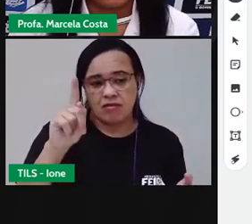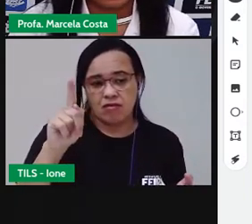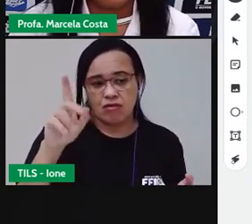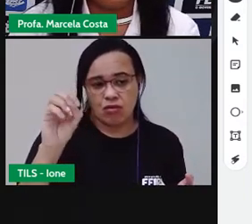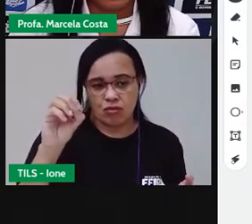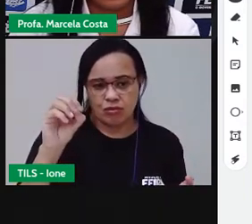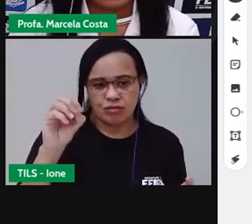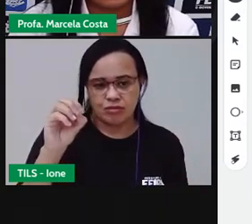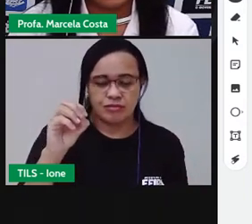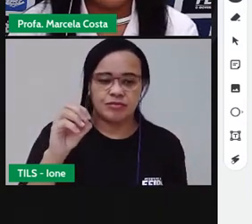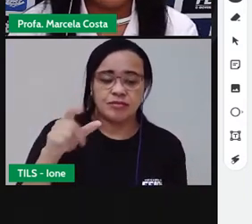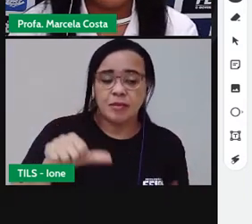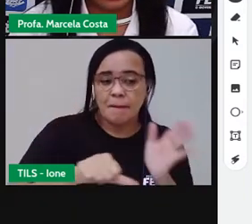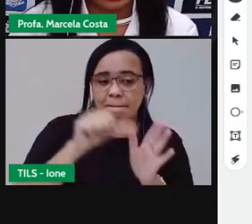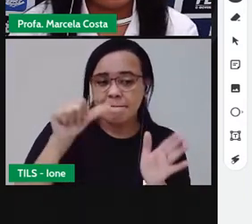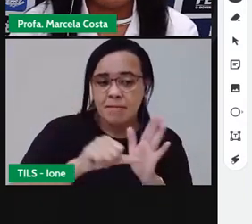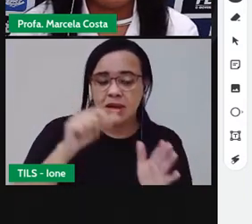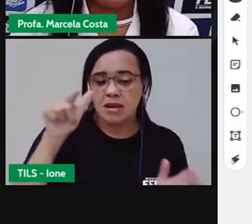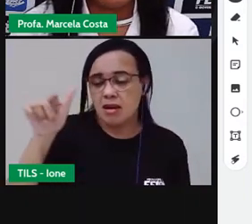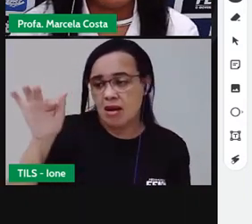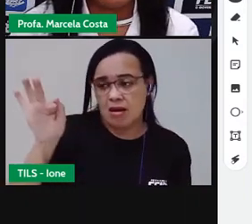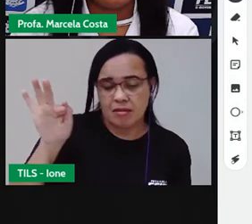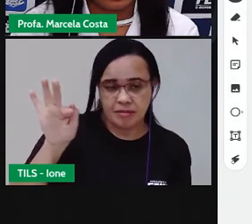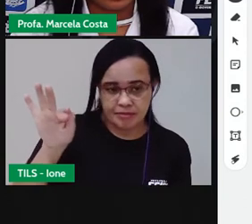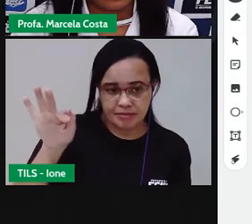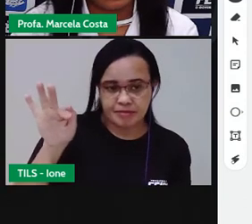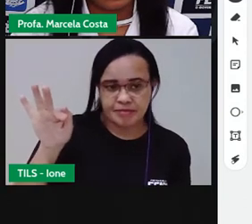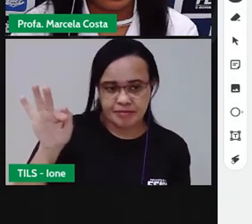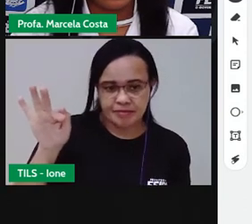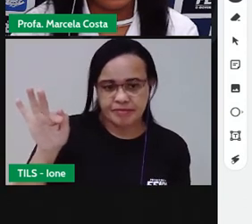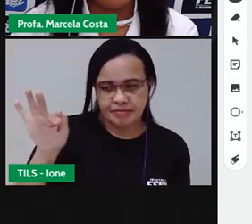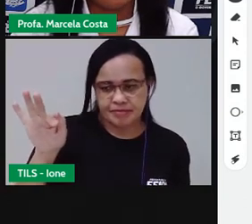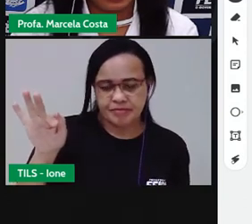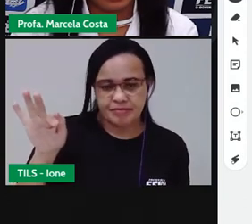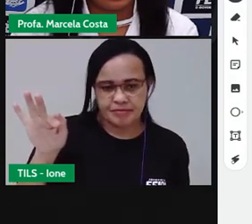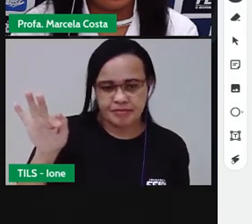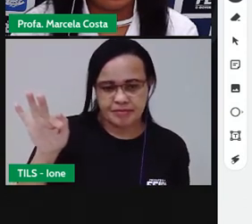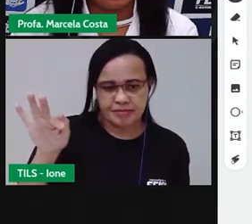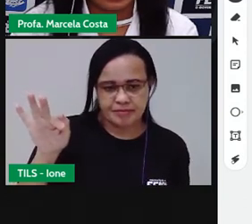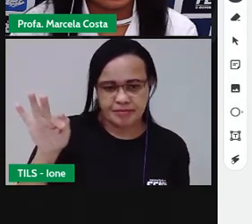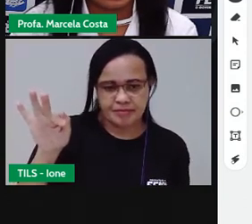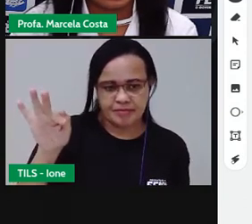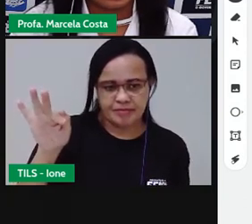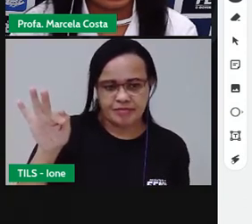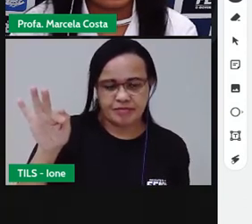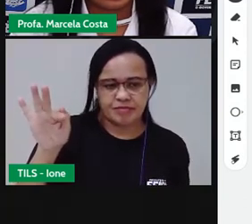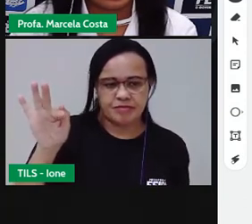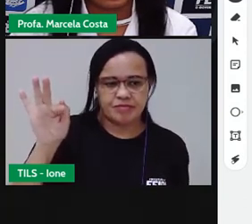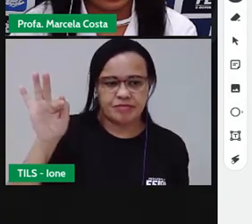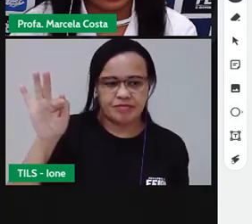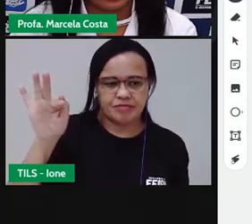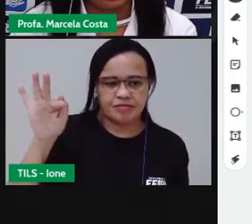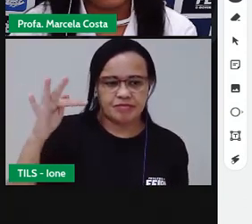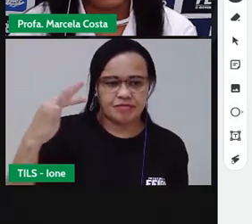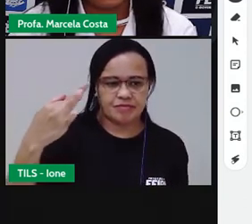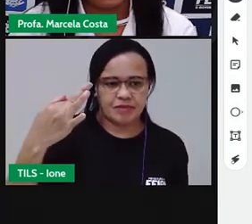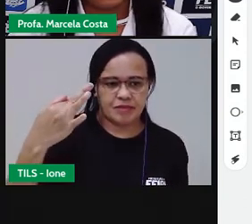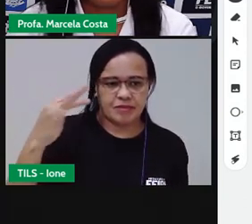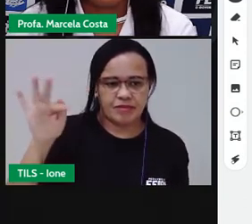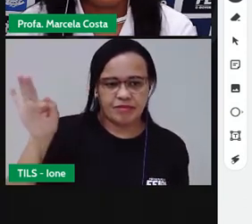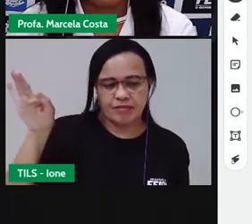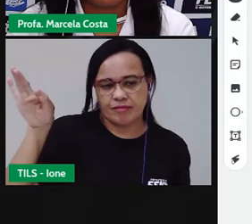Então, primeiro a letra F. Feio. Subiu. De baixo para cima. Traçado reto.